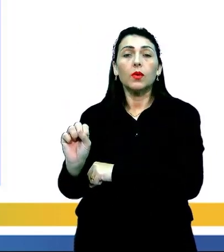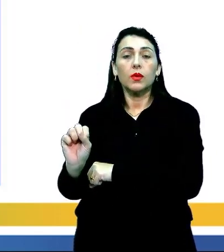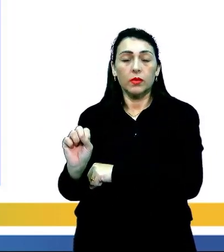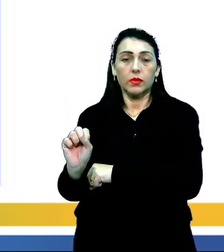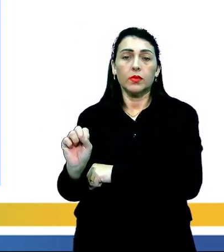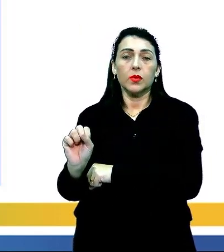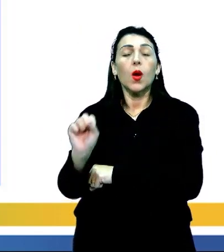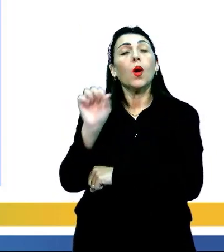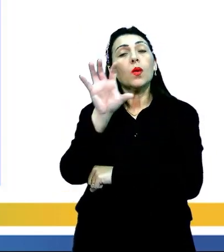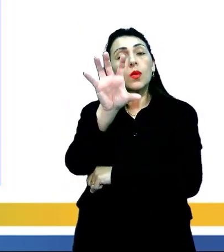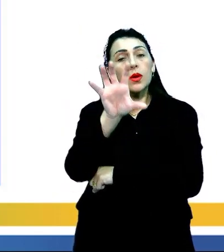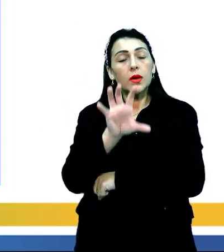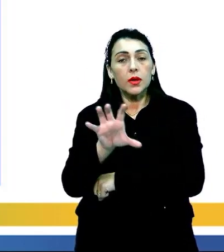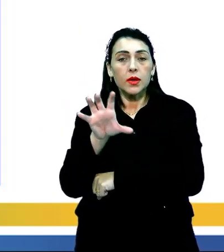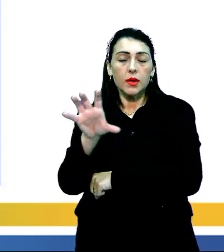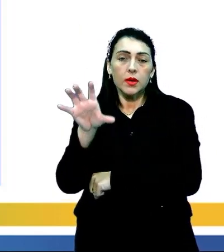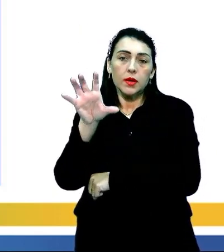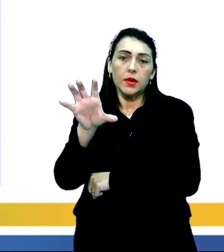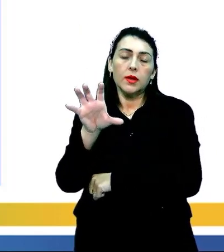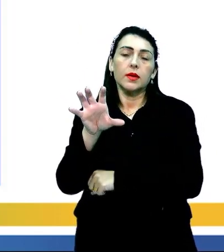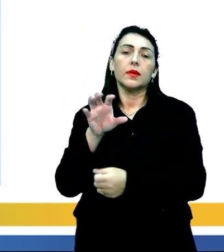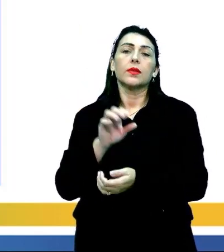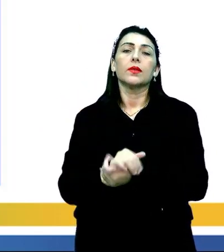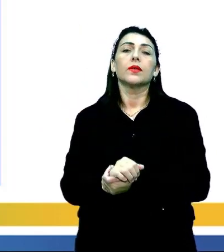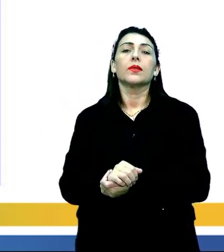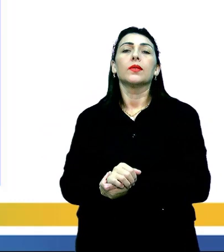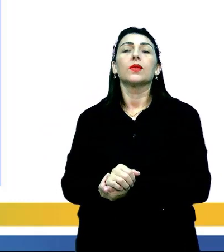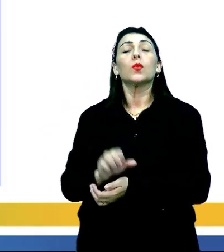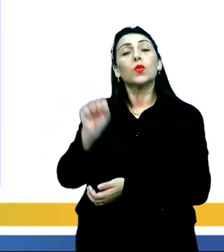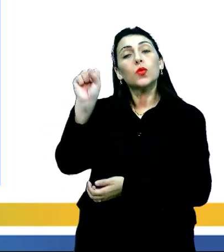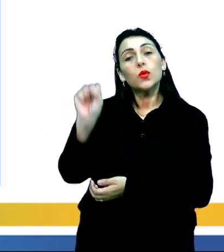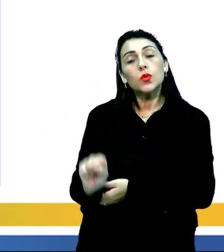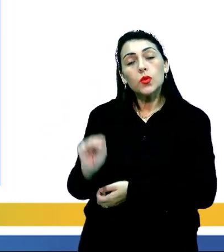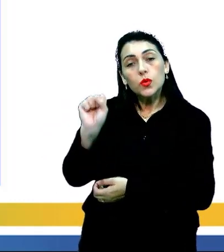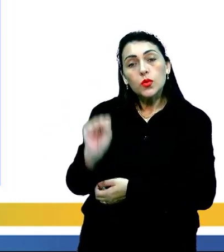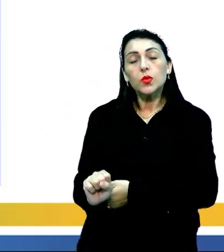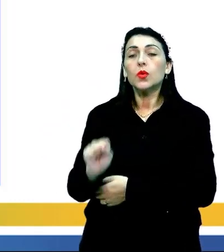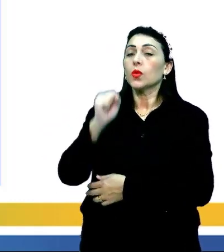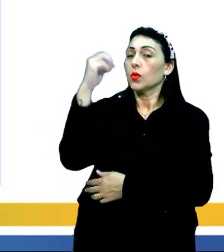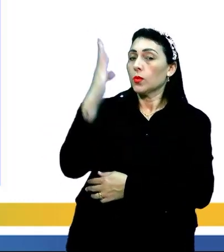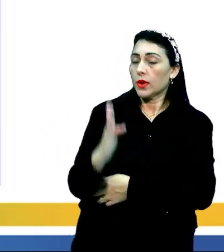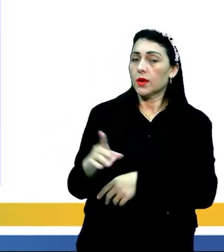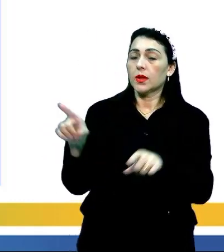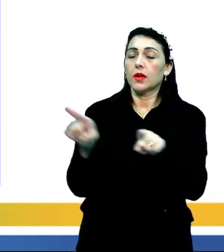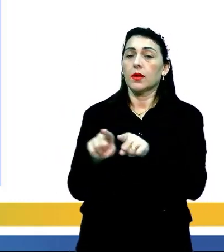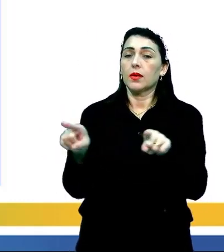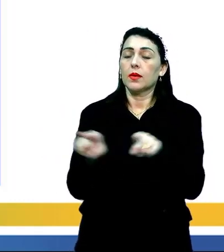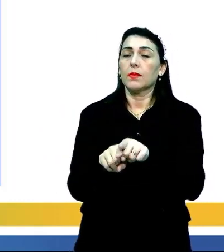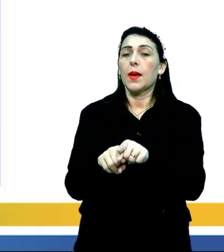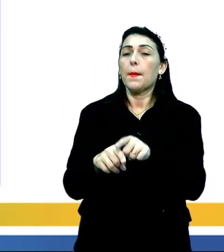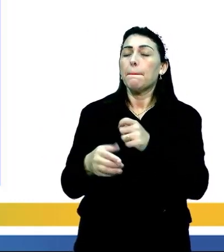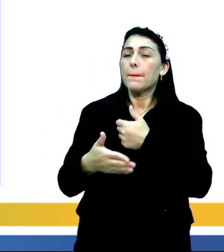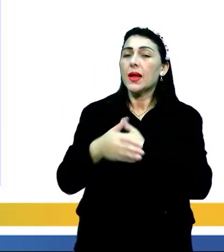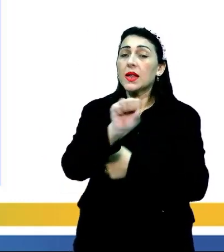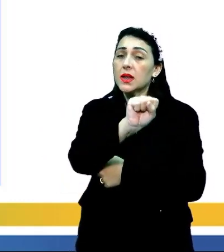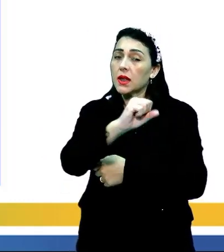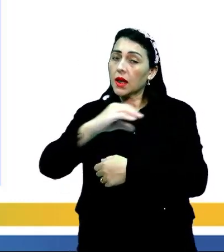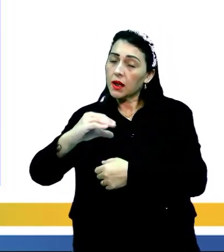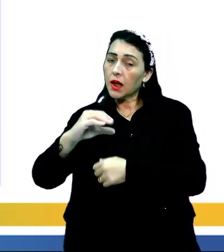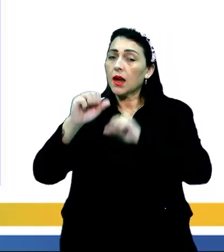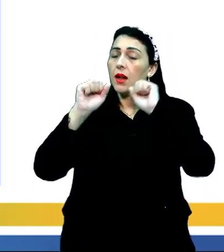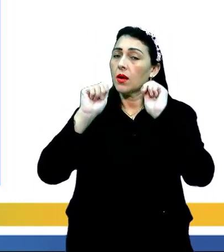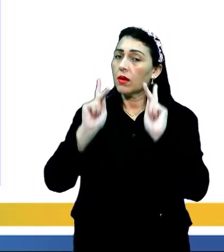região que a gente chama aí de extremo sul do Brasil, pegando também uma parte aí de Santa Catarina,